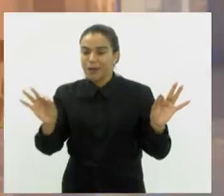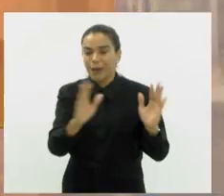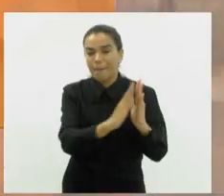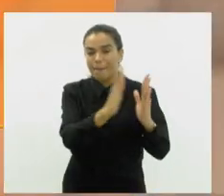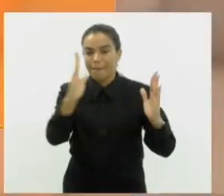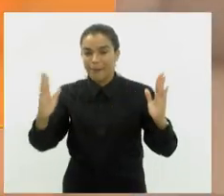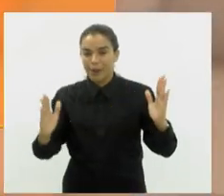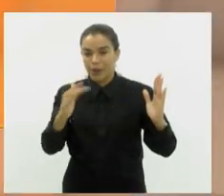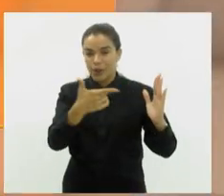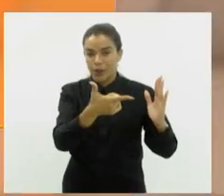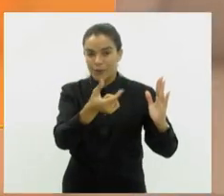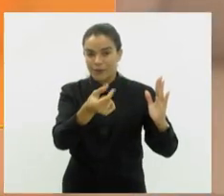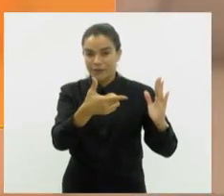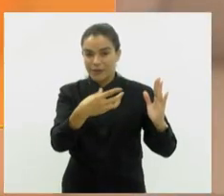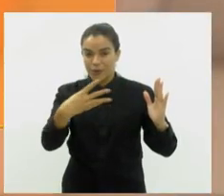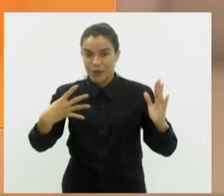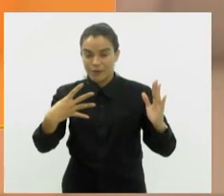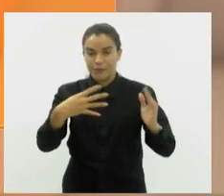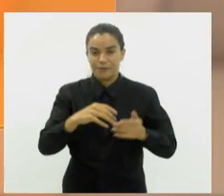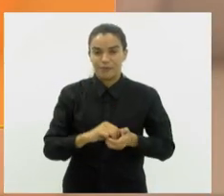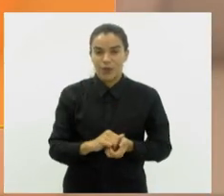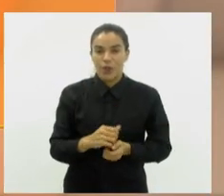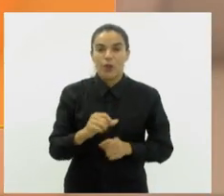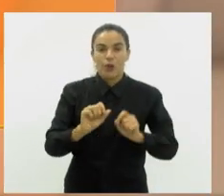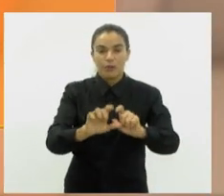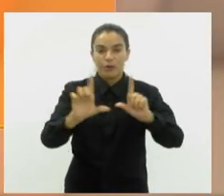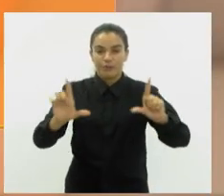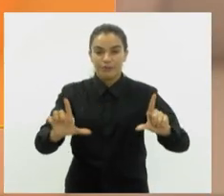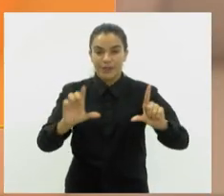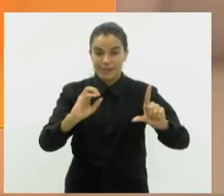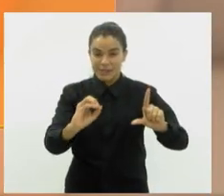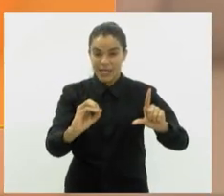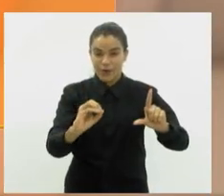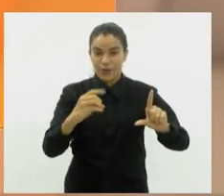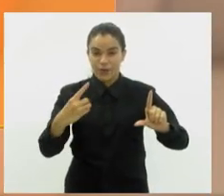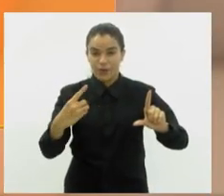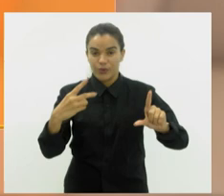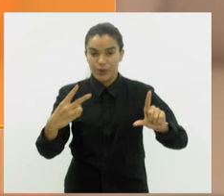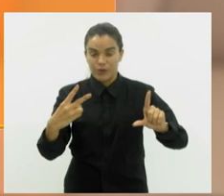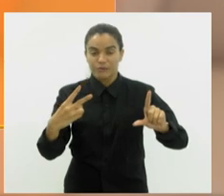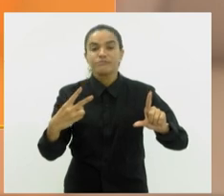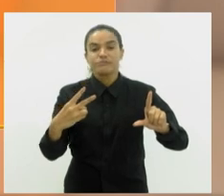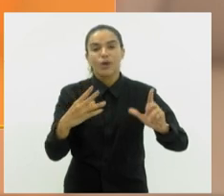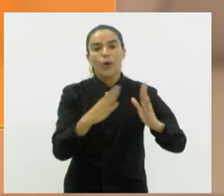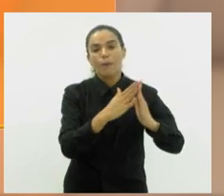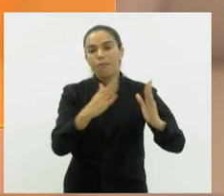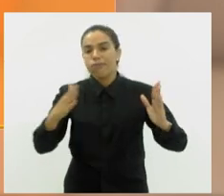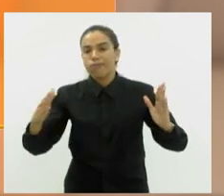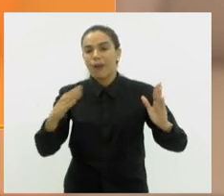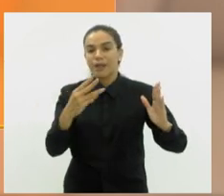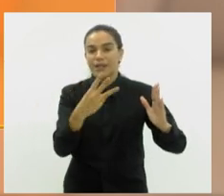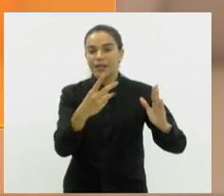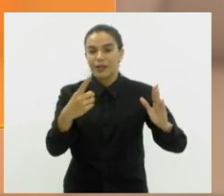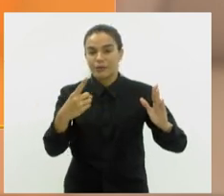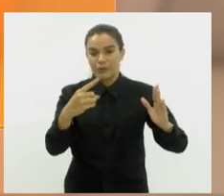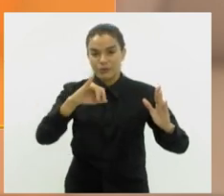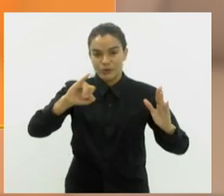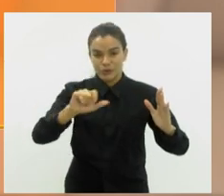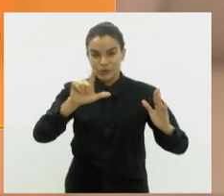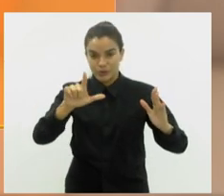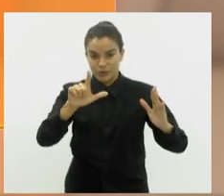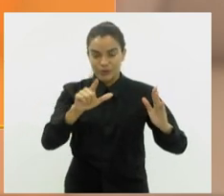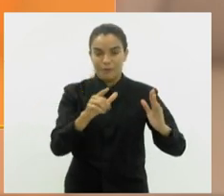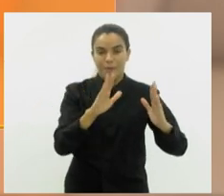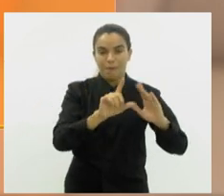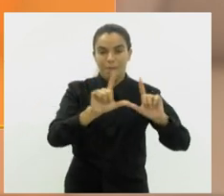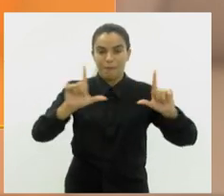2024. Para veículos com final de placa 0, 1 e 2, o prazo vai até 31 de julho. Para os finais